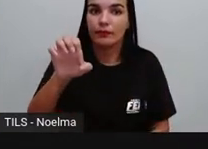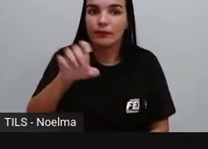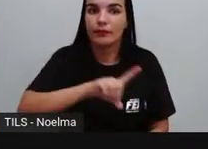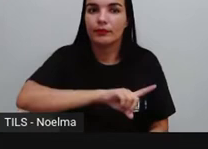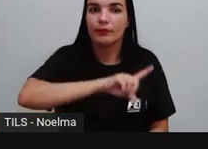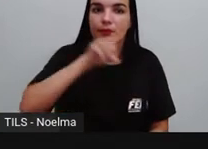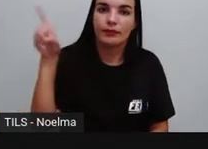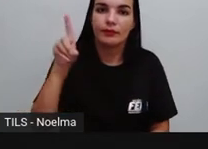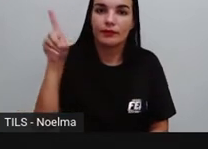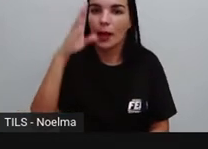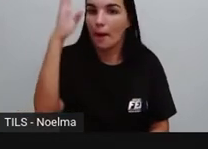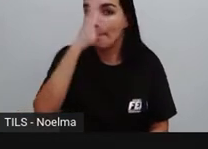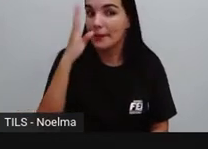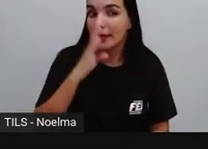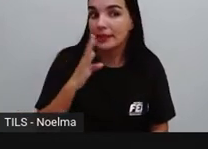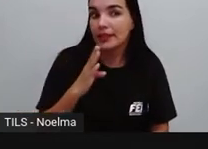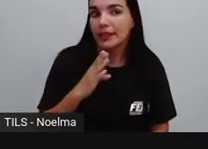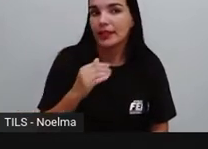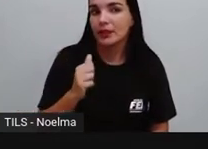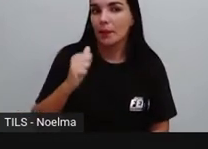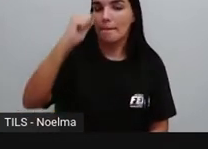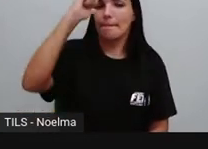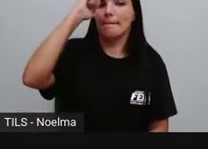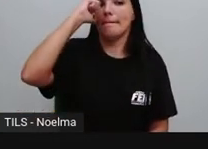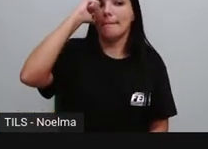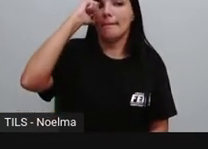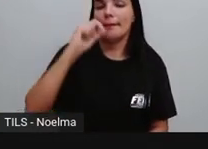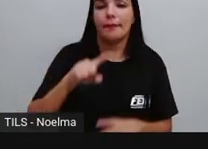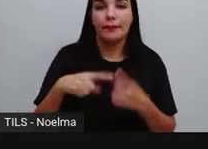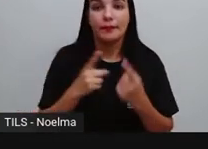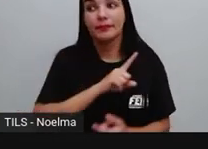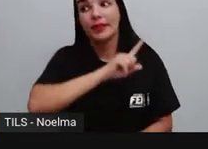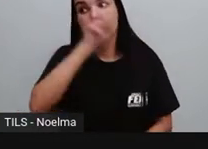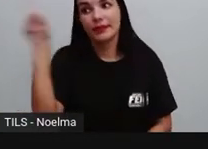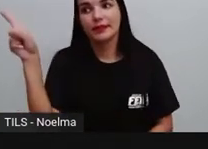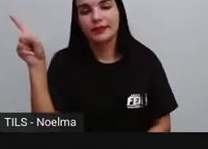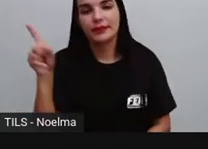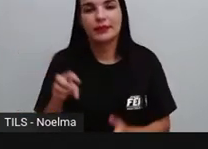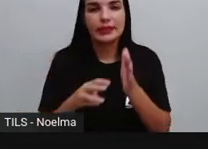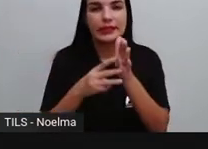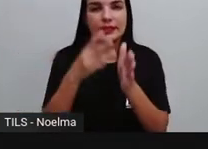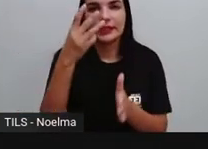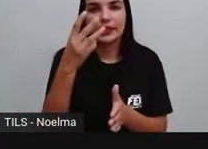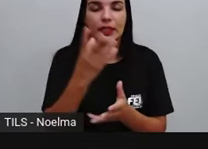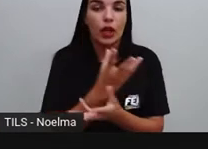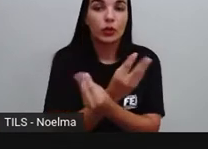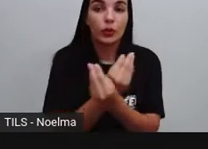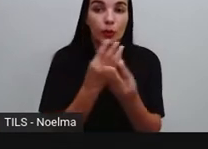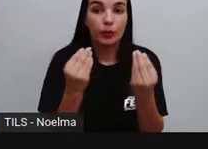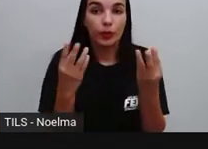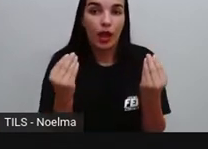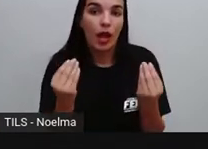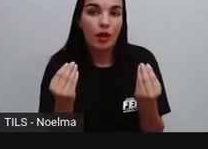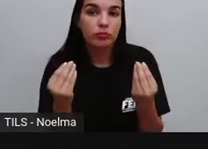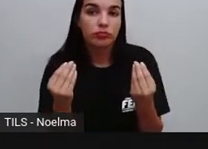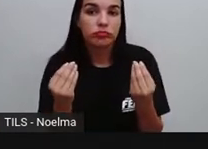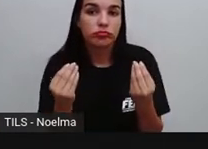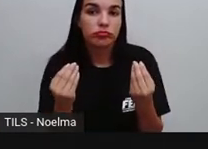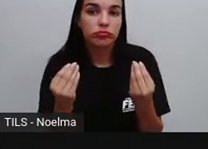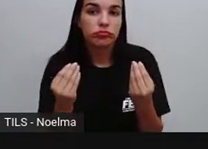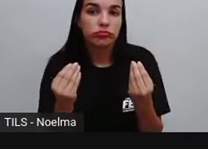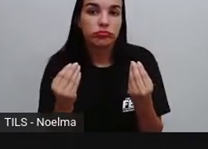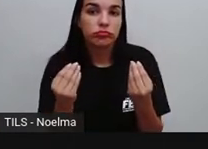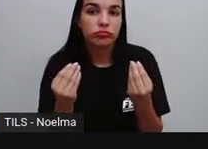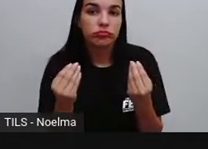Os brasileiros ingerem, eles ingerem. Nós temos a terceira pessoa do singular e a